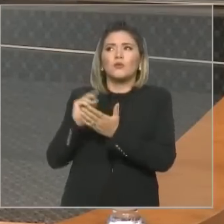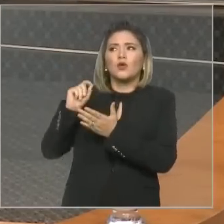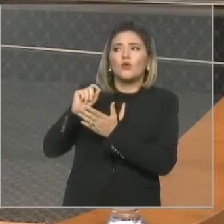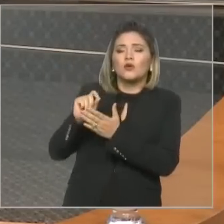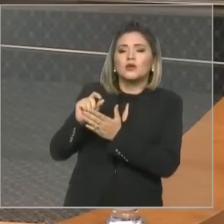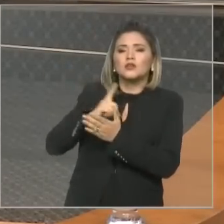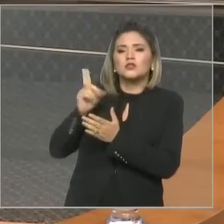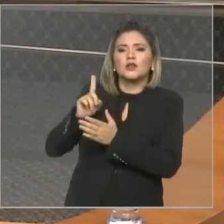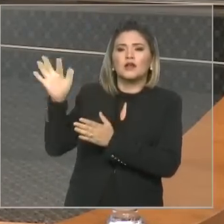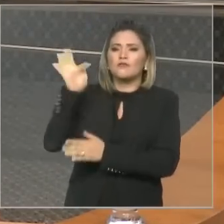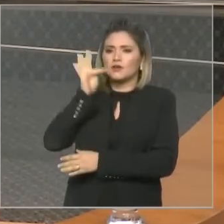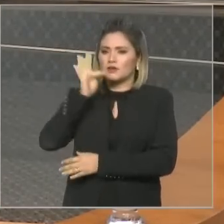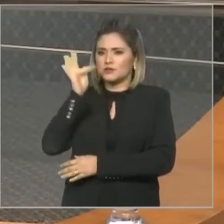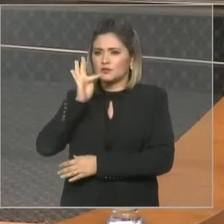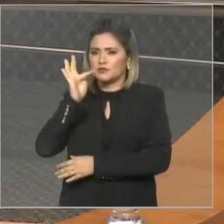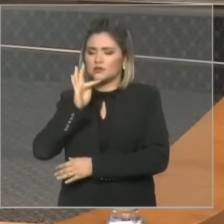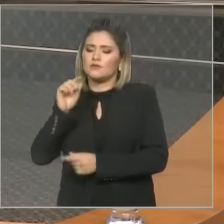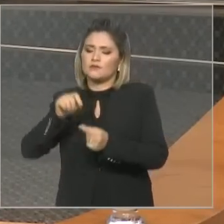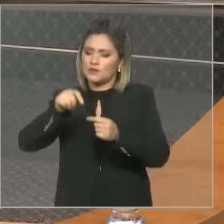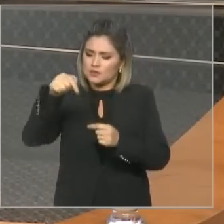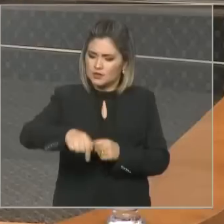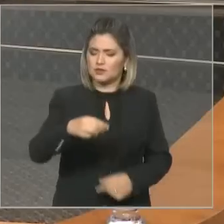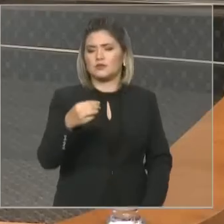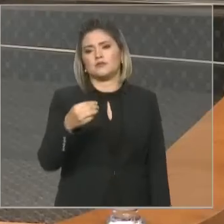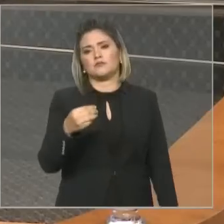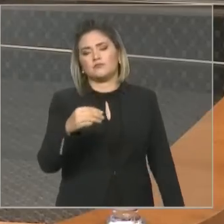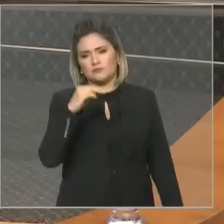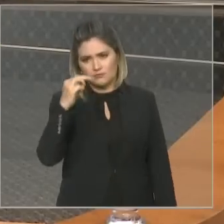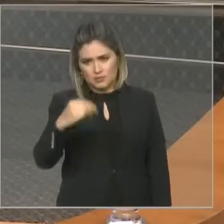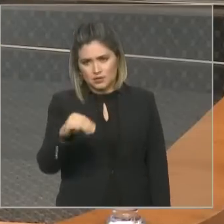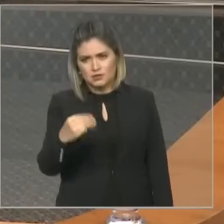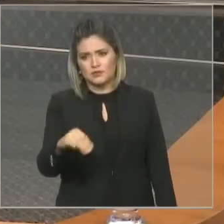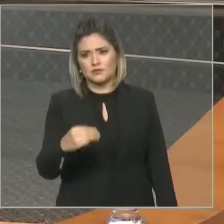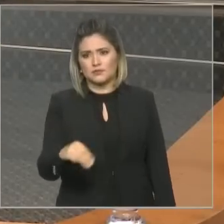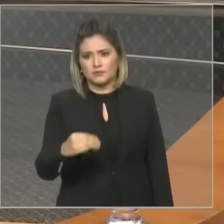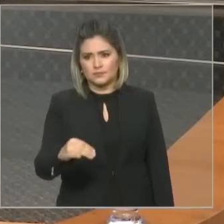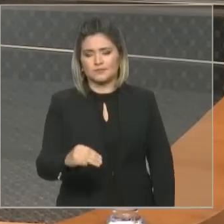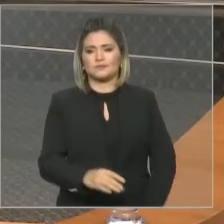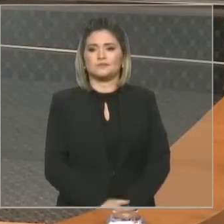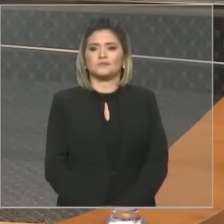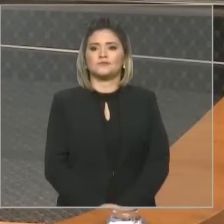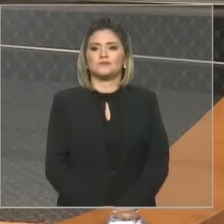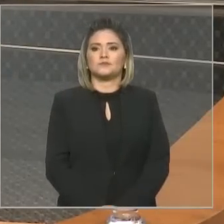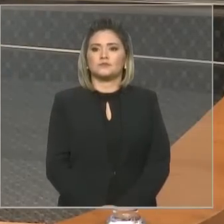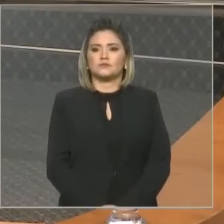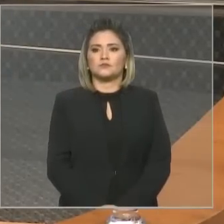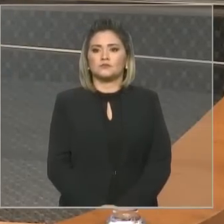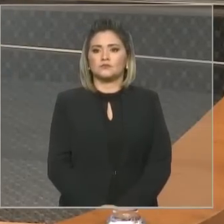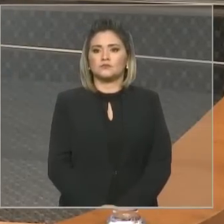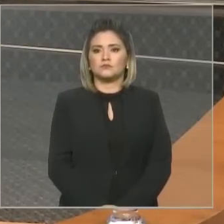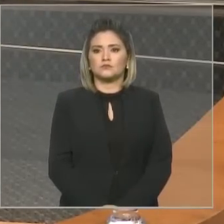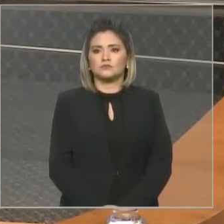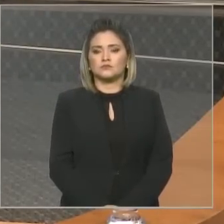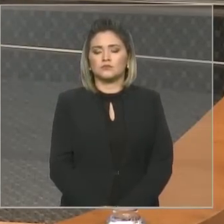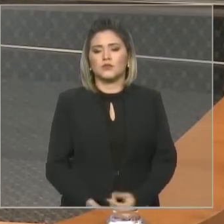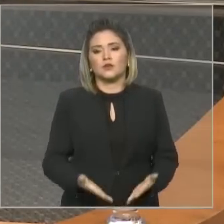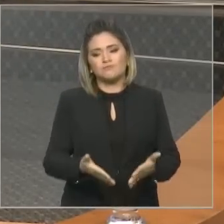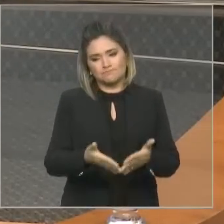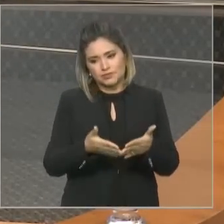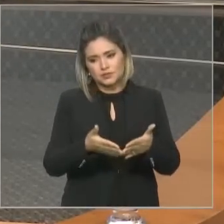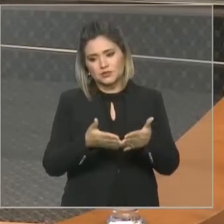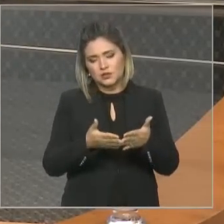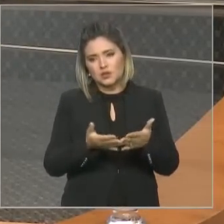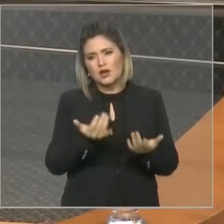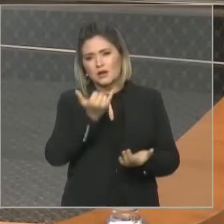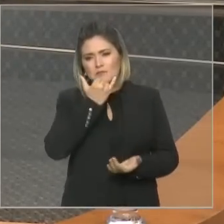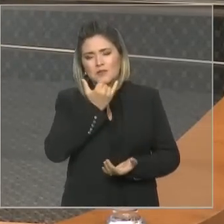Maranhão no campo constitucional. Mas, senhores, eu peço as minhas escusas porque não sou afeto a tipo de